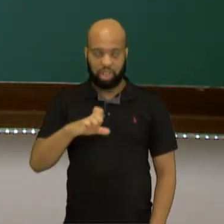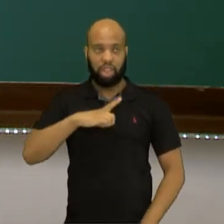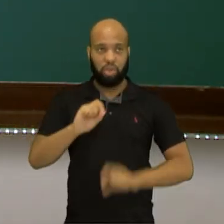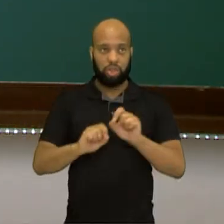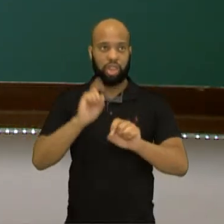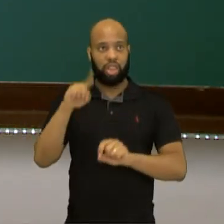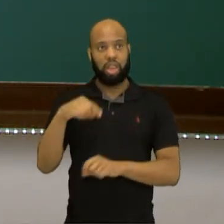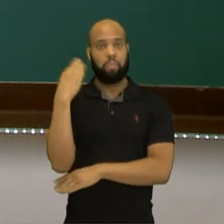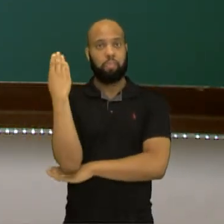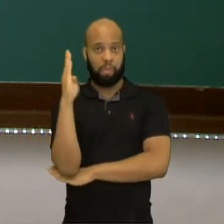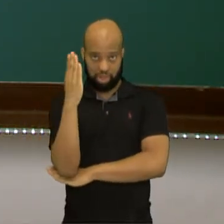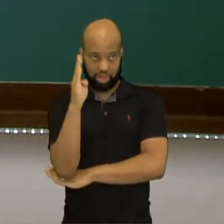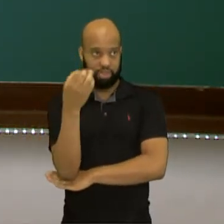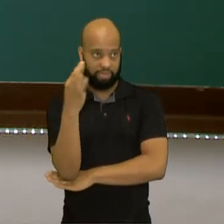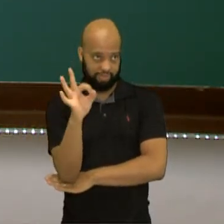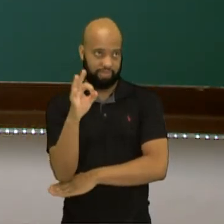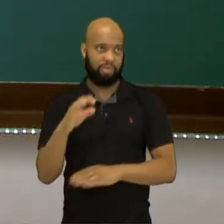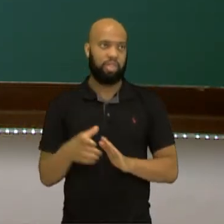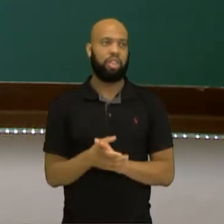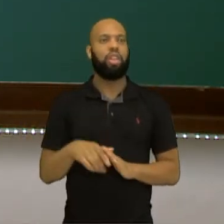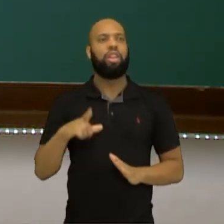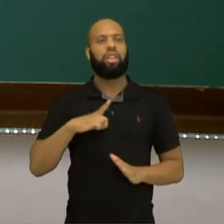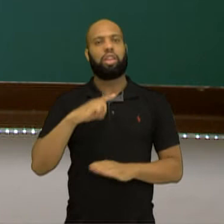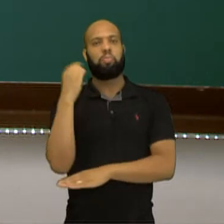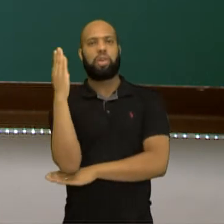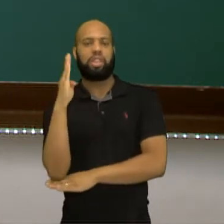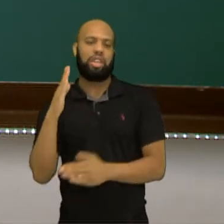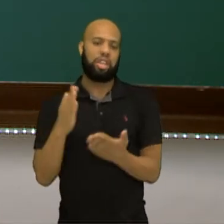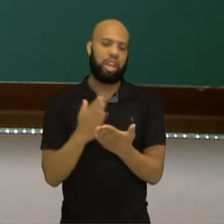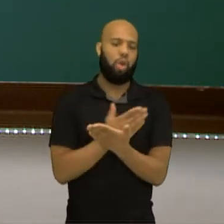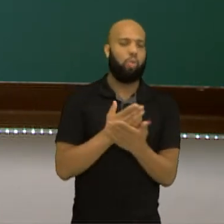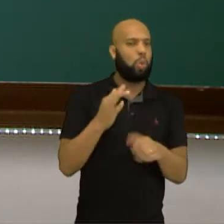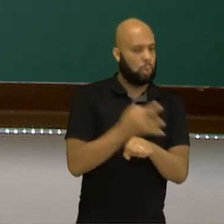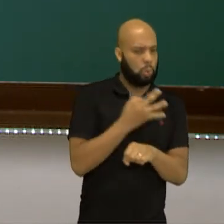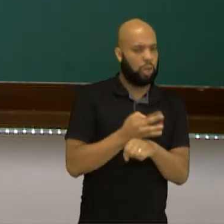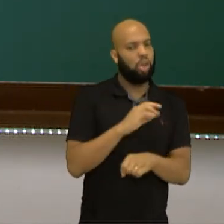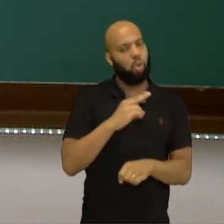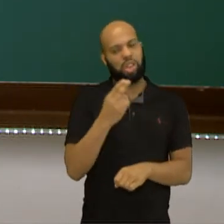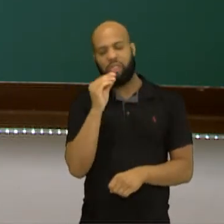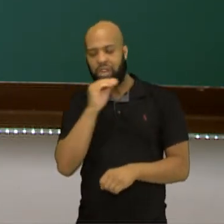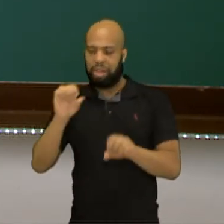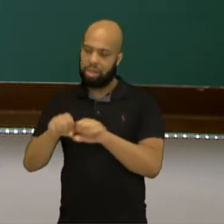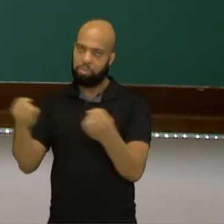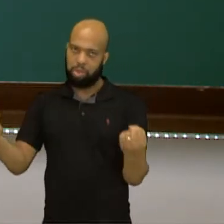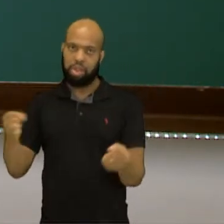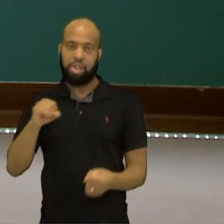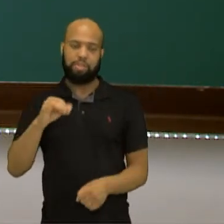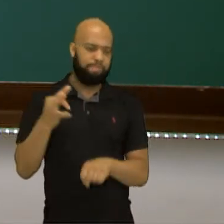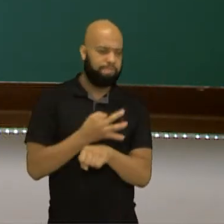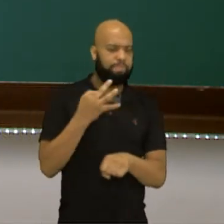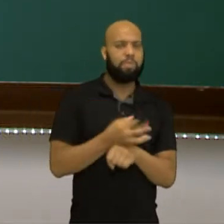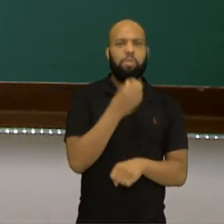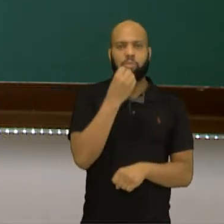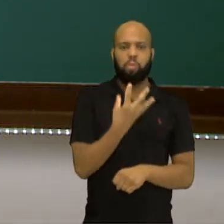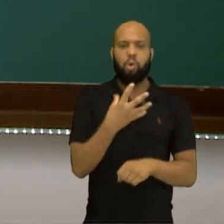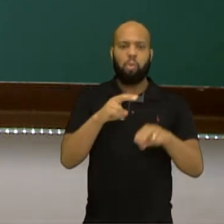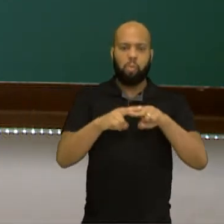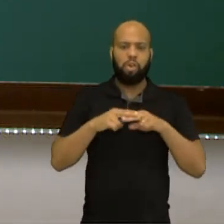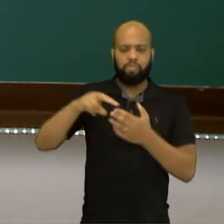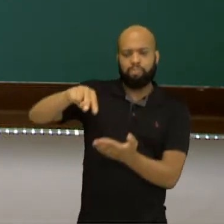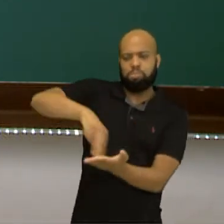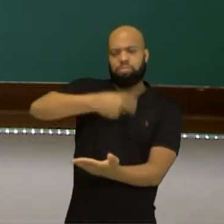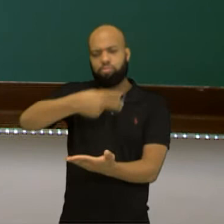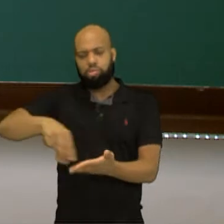geralmente de madeira, né? As madeiras umas mais resistentes que as outras. Quanto mais resistente, melhor, por conta dos impactos das